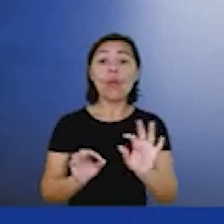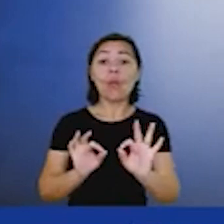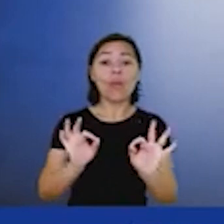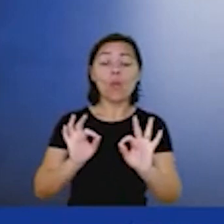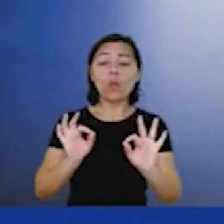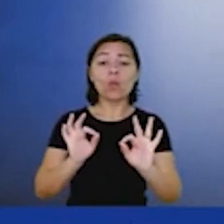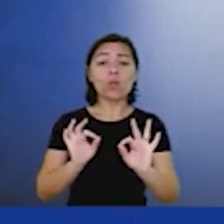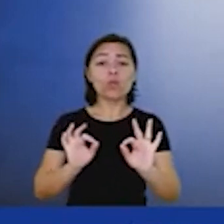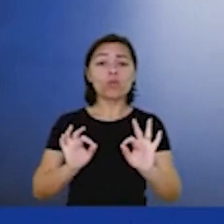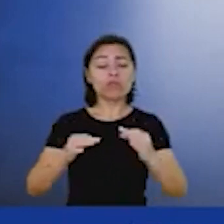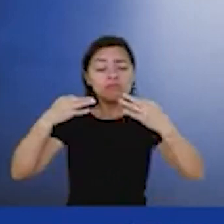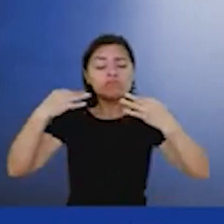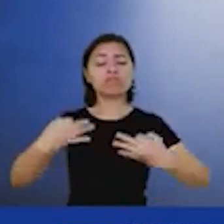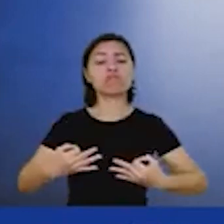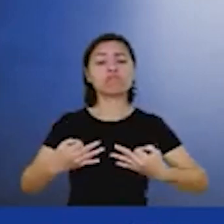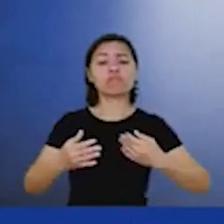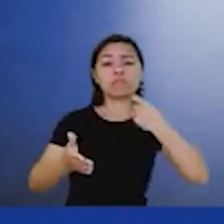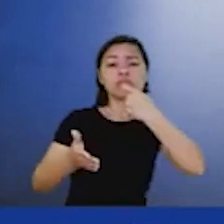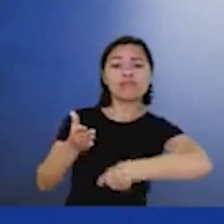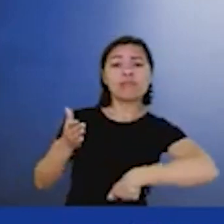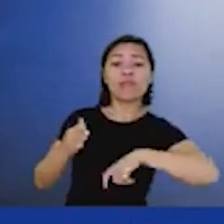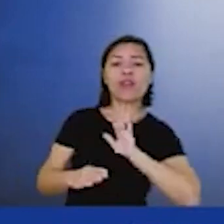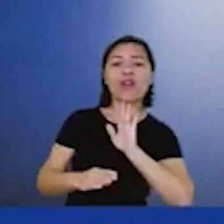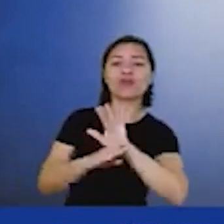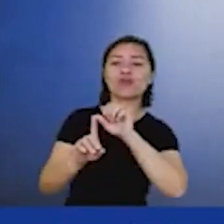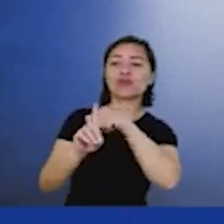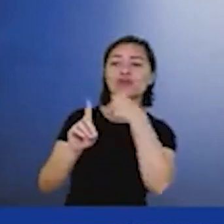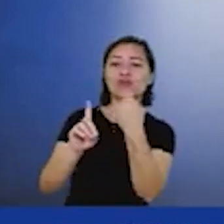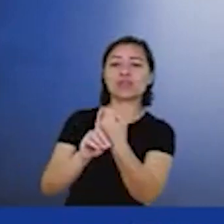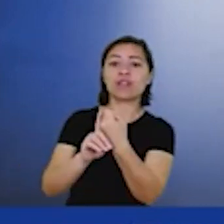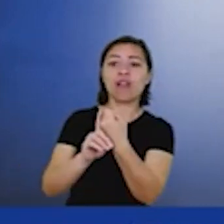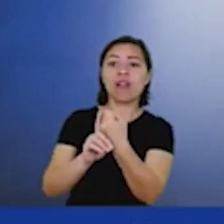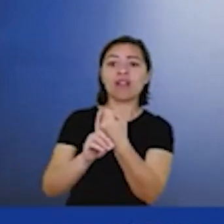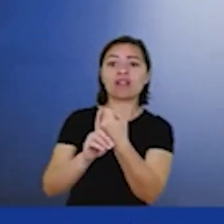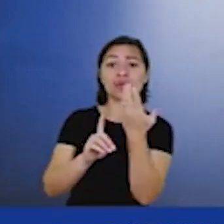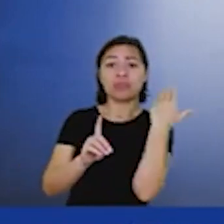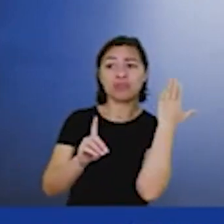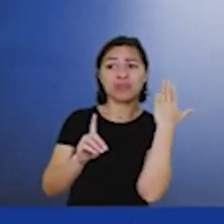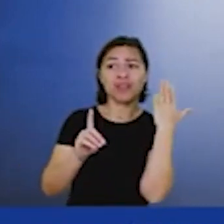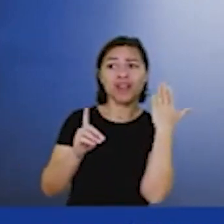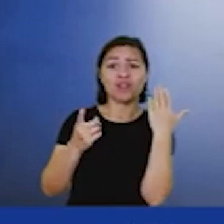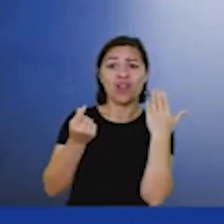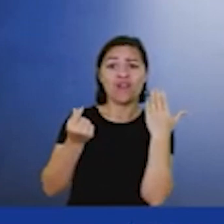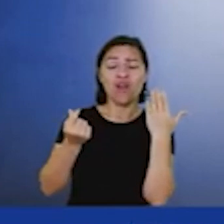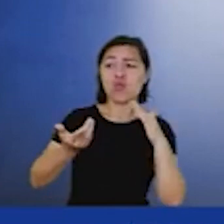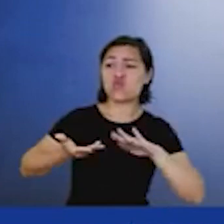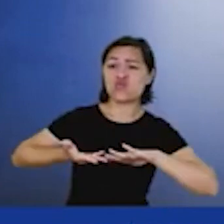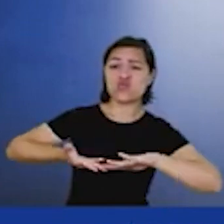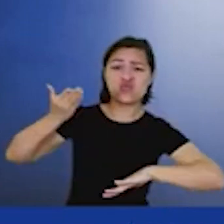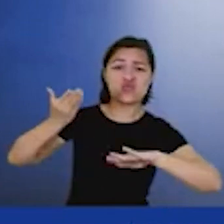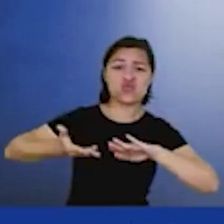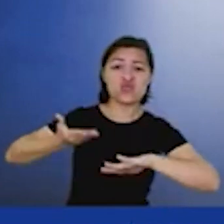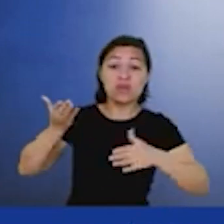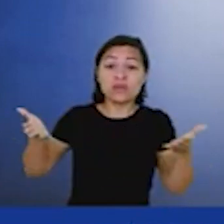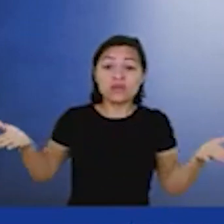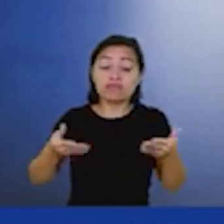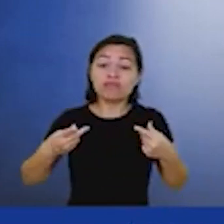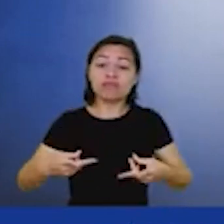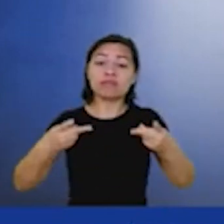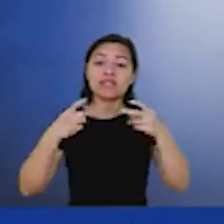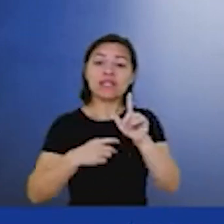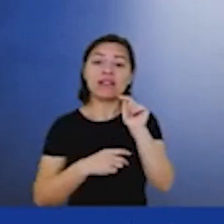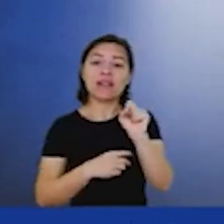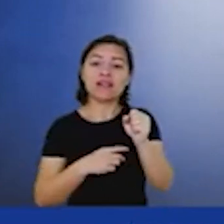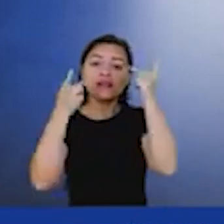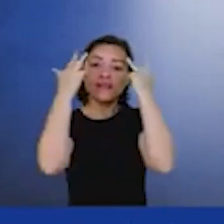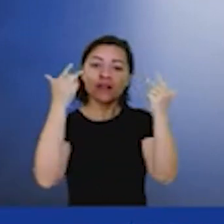impondo para a sociedade um custo muito elevado e eu entendo que a gente consegue fazer isso no setor de gás natural também